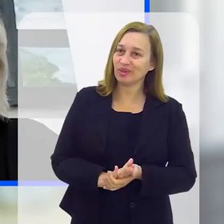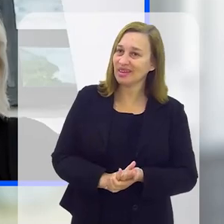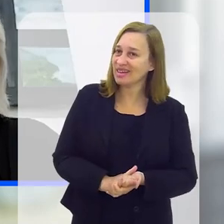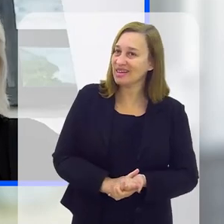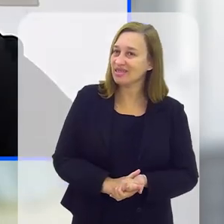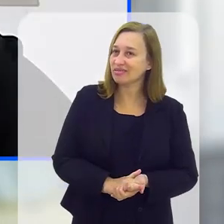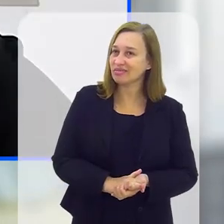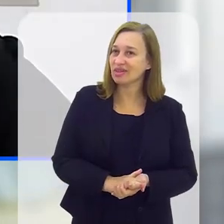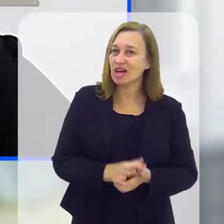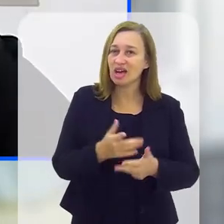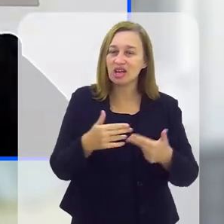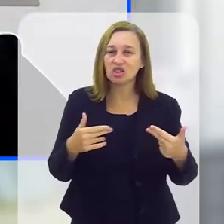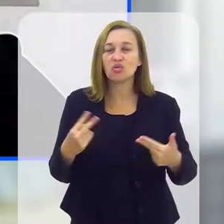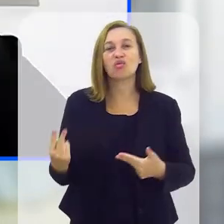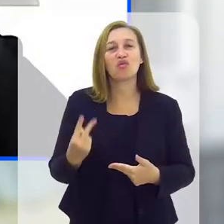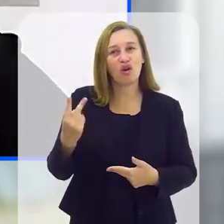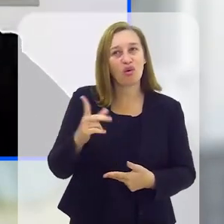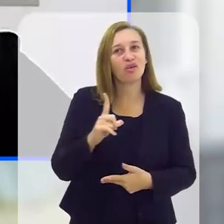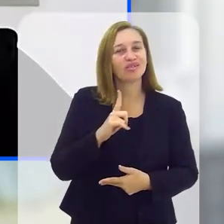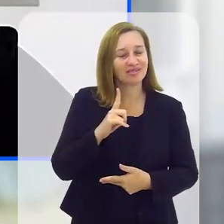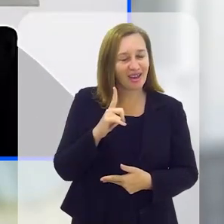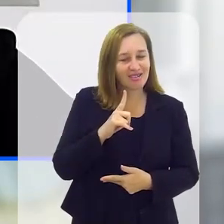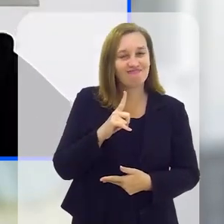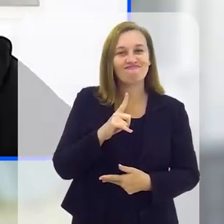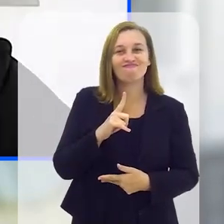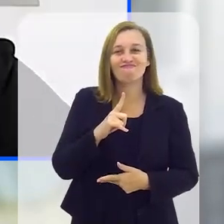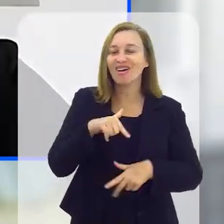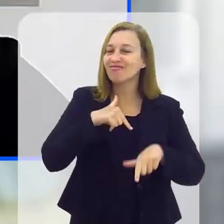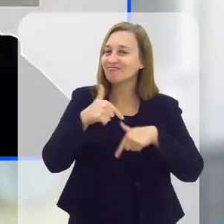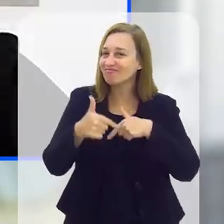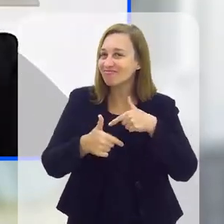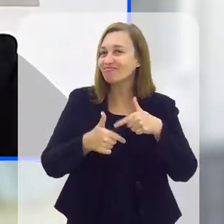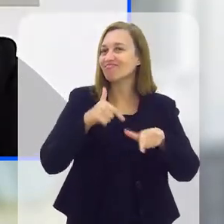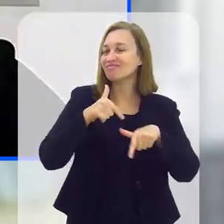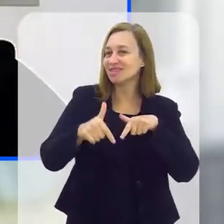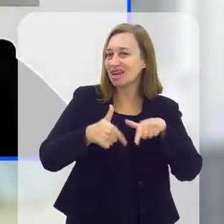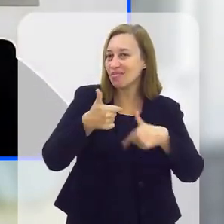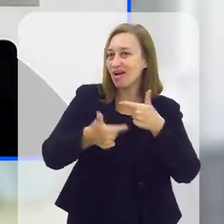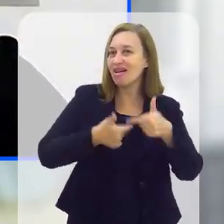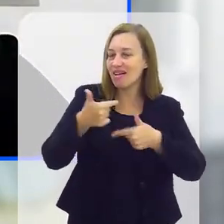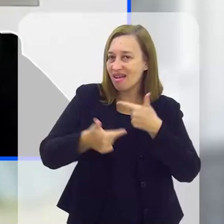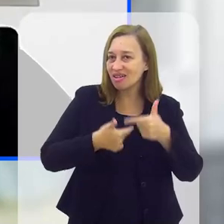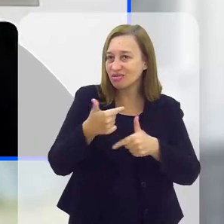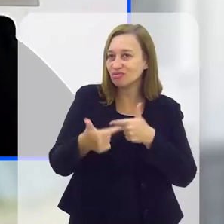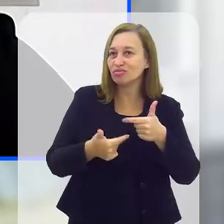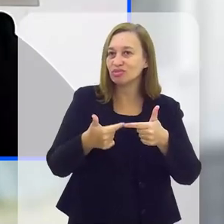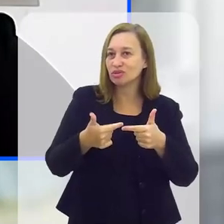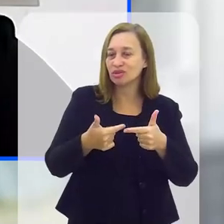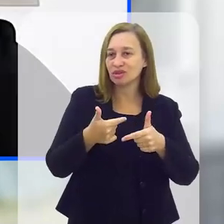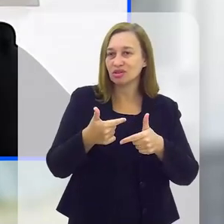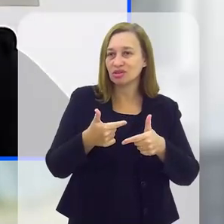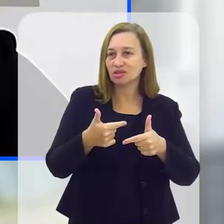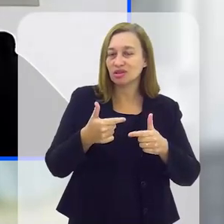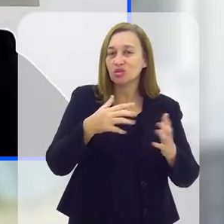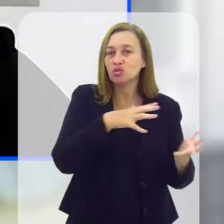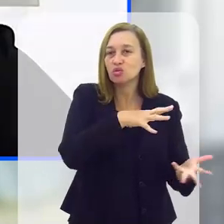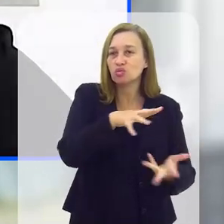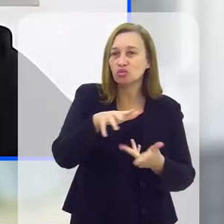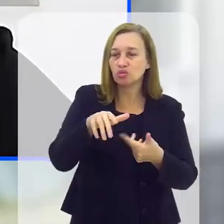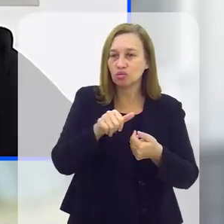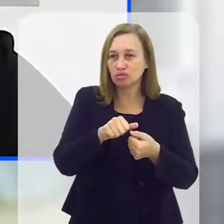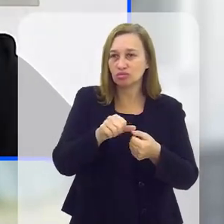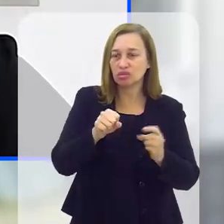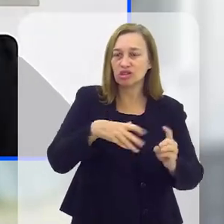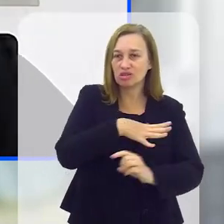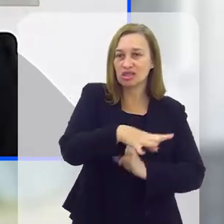é uma das coisas que vale a pena estar trabalhando no submundo da sociedade,